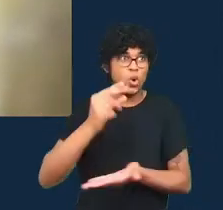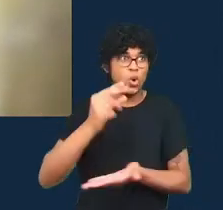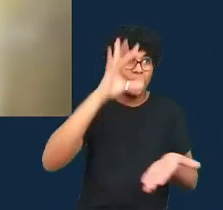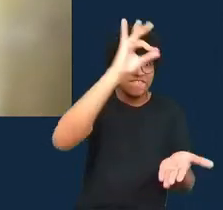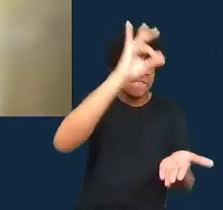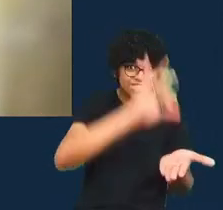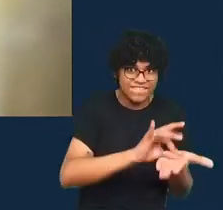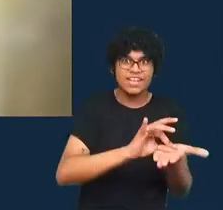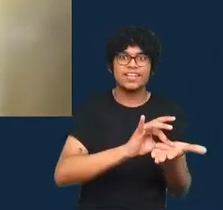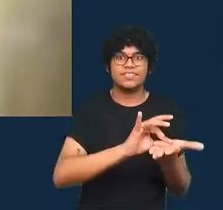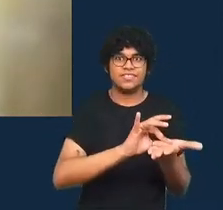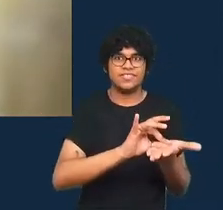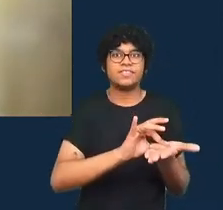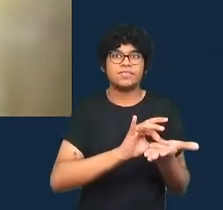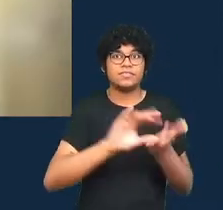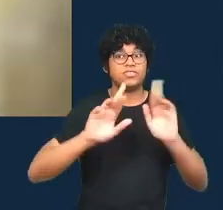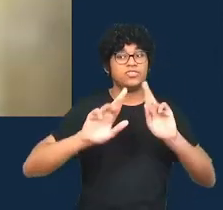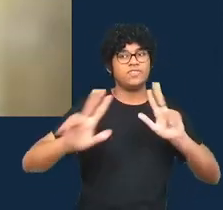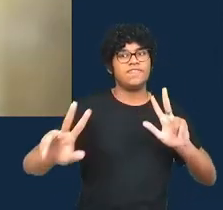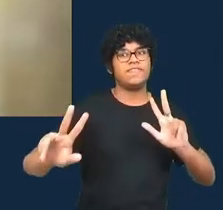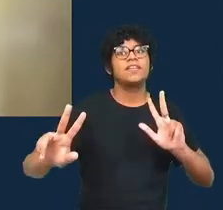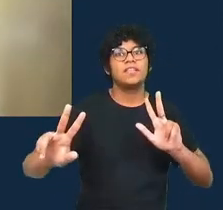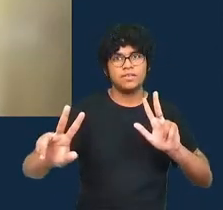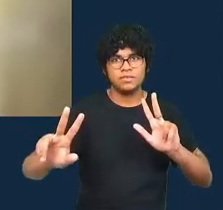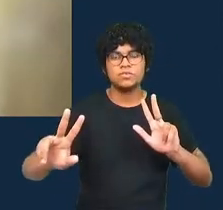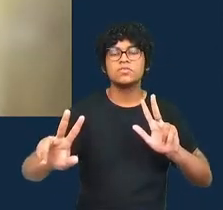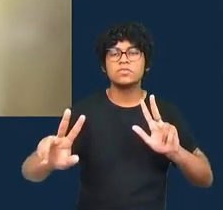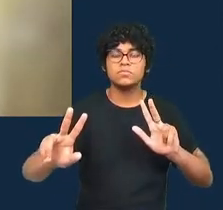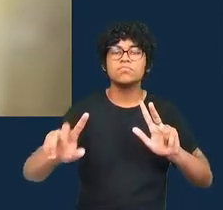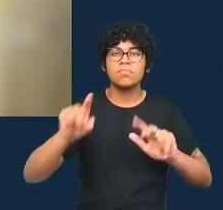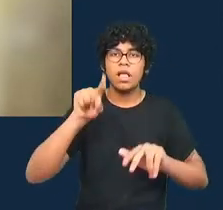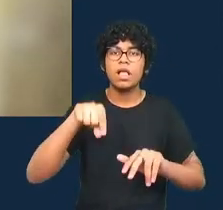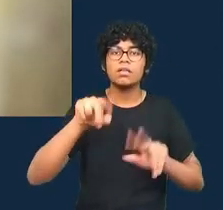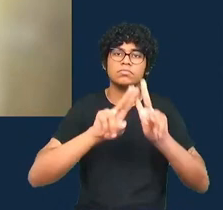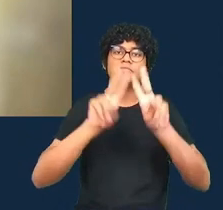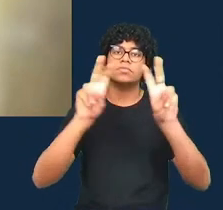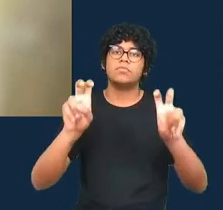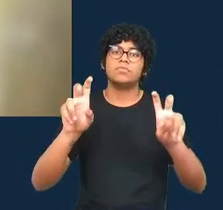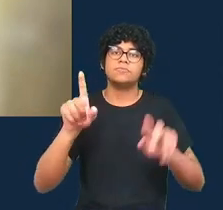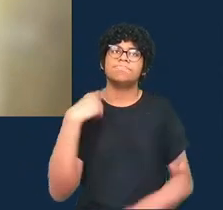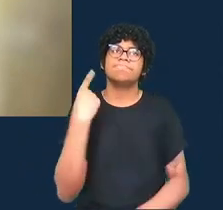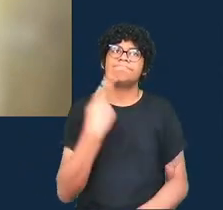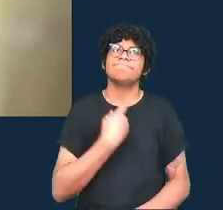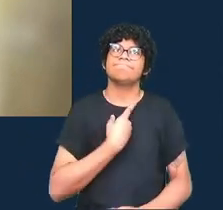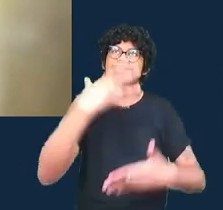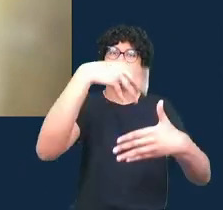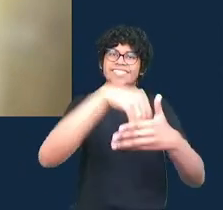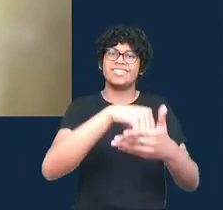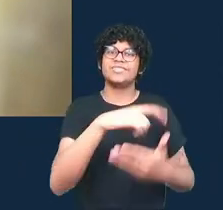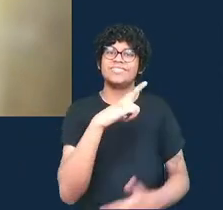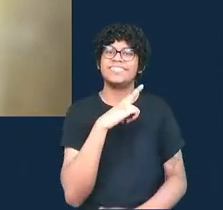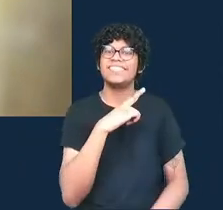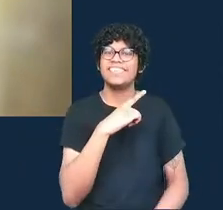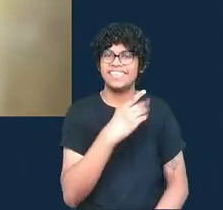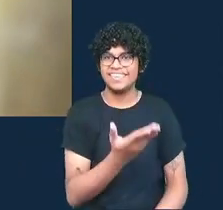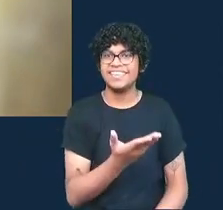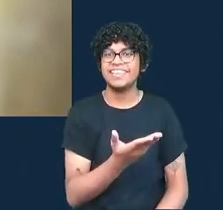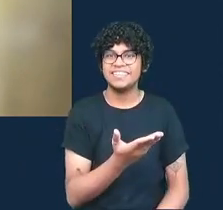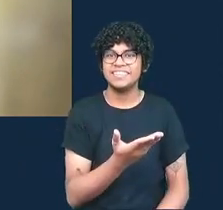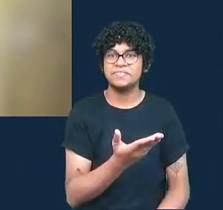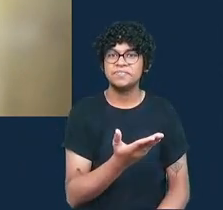é isso que a gente tem trabalhado também as pessoas podem ter as suas verdades